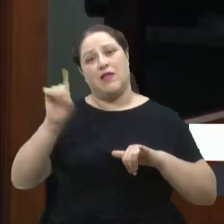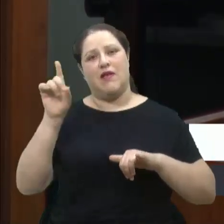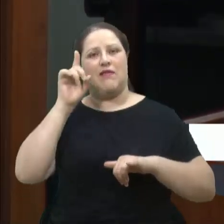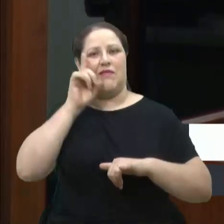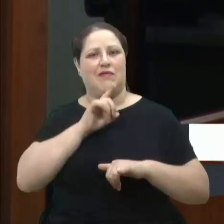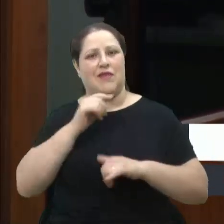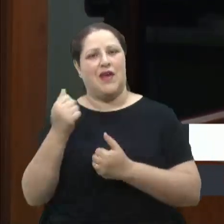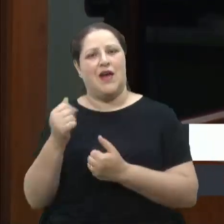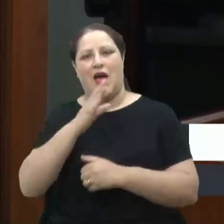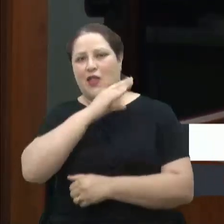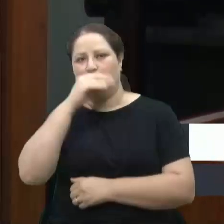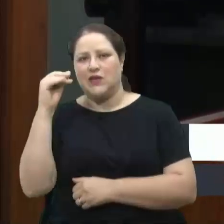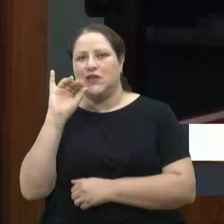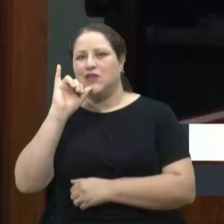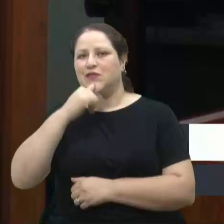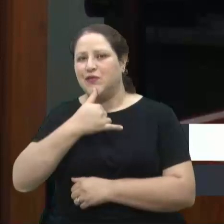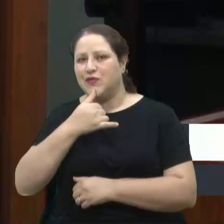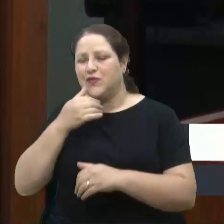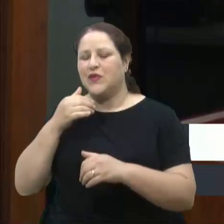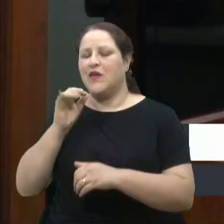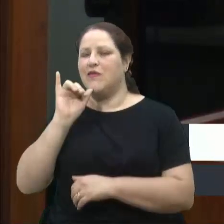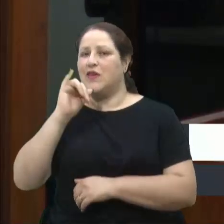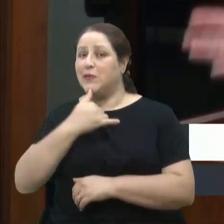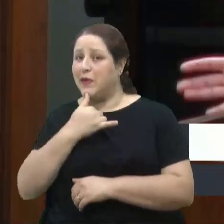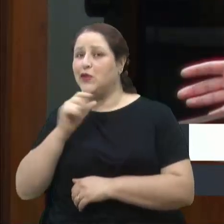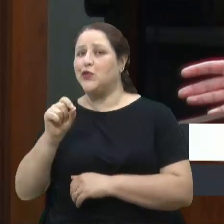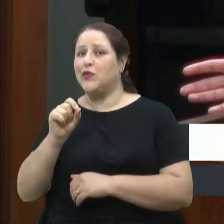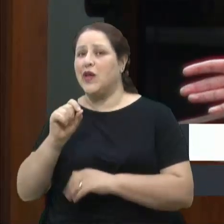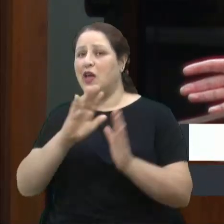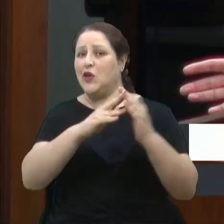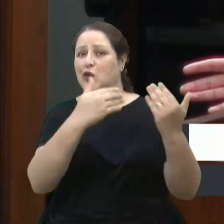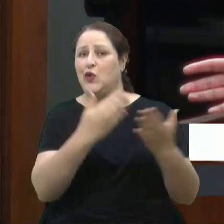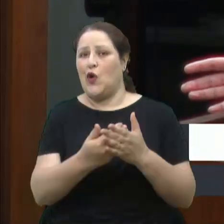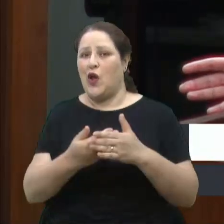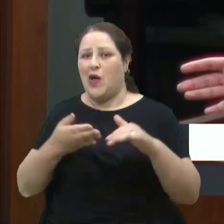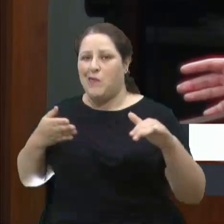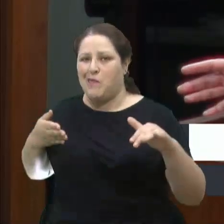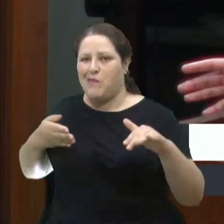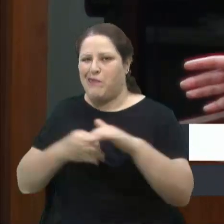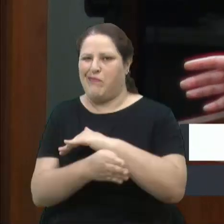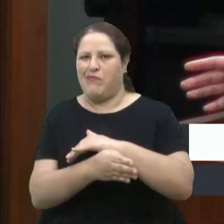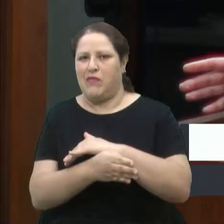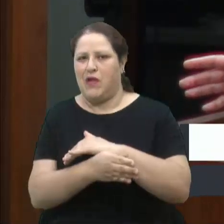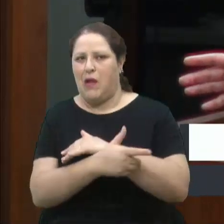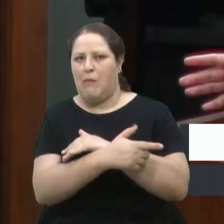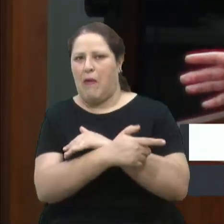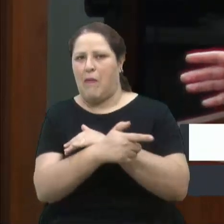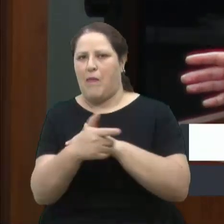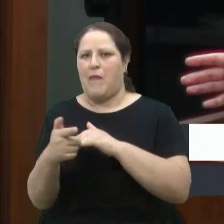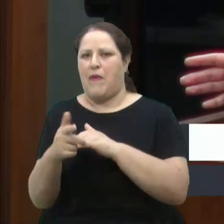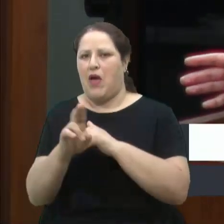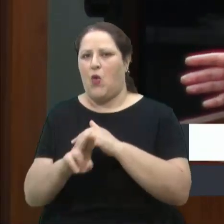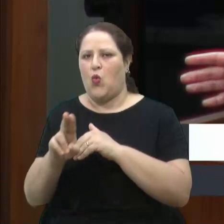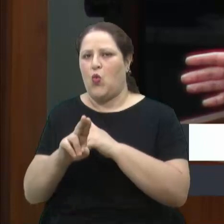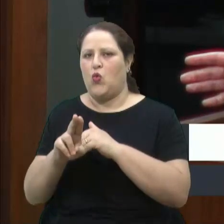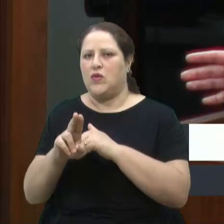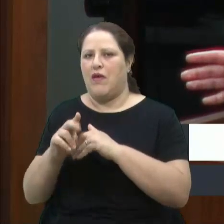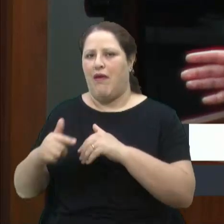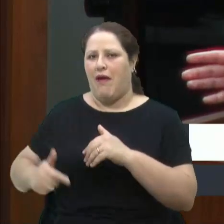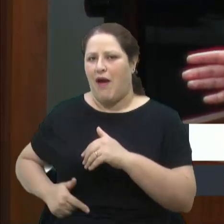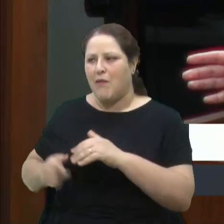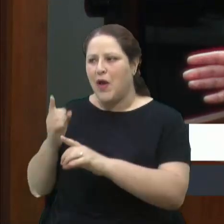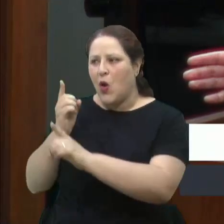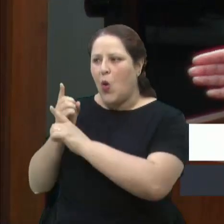adolescentes que, infelizmente, invadem as escolas para matar os seus colegas, utilizando as armas que eles encontram em